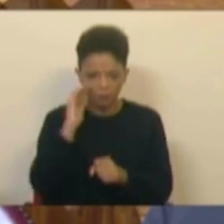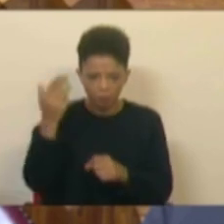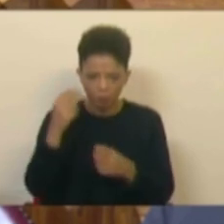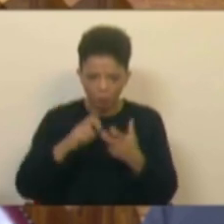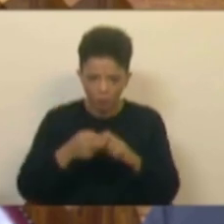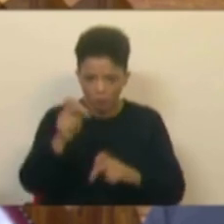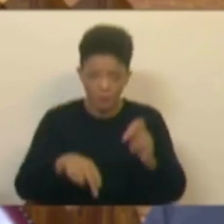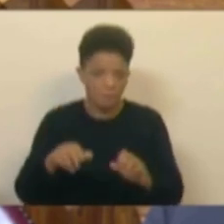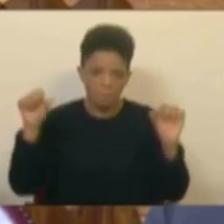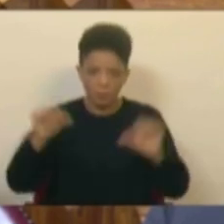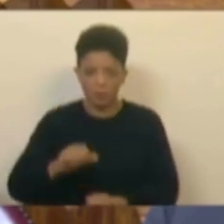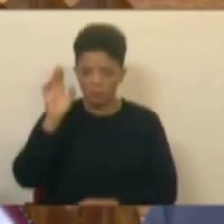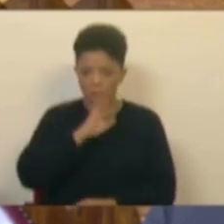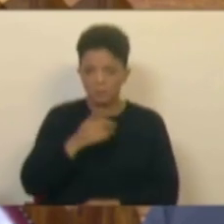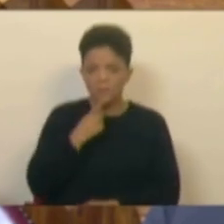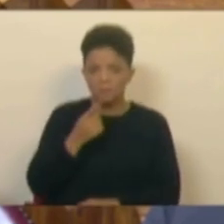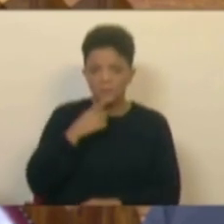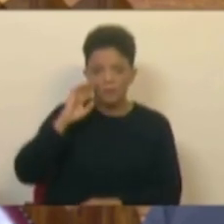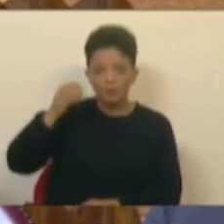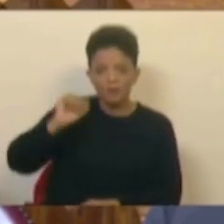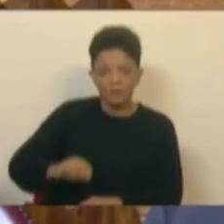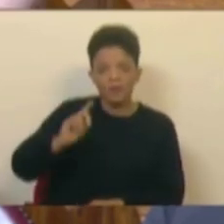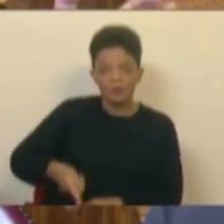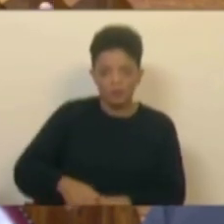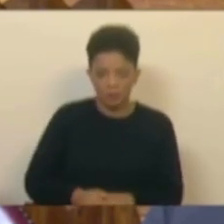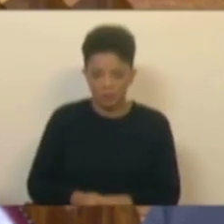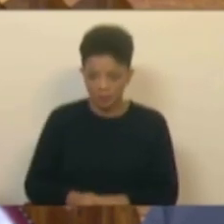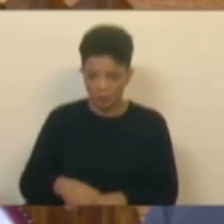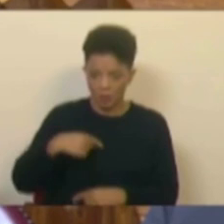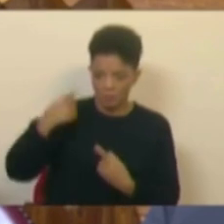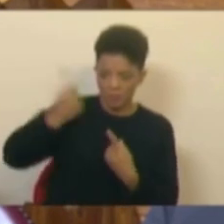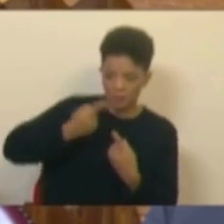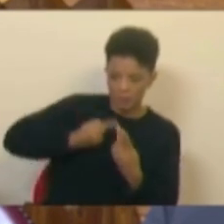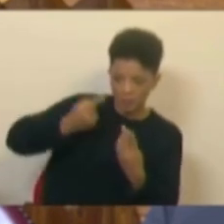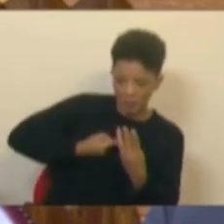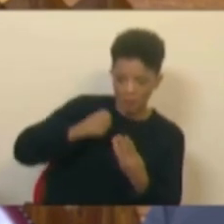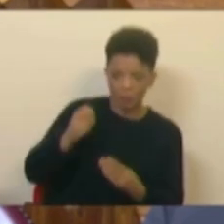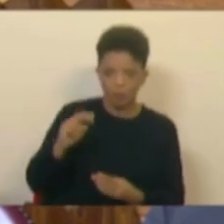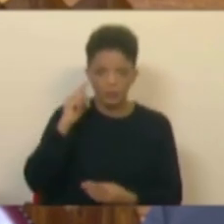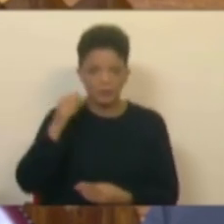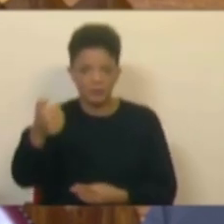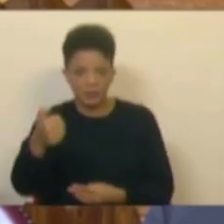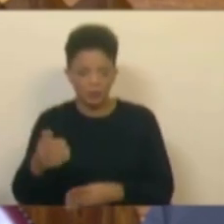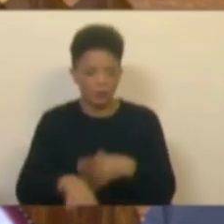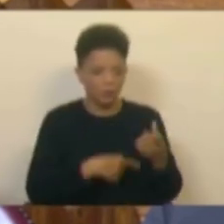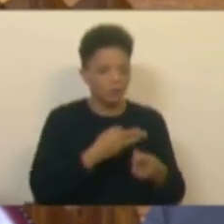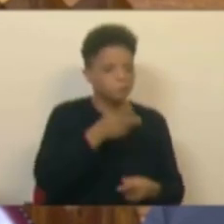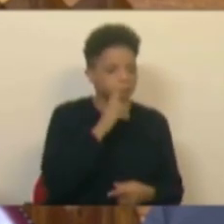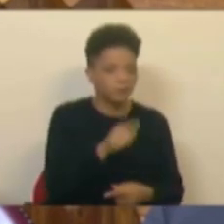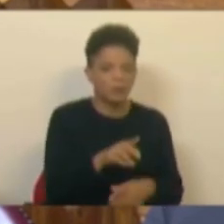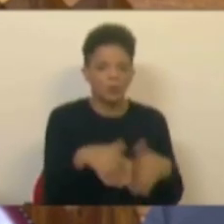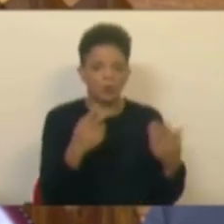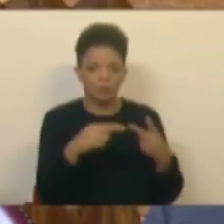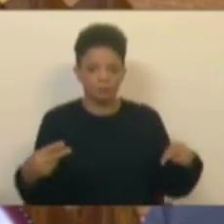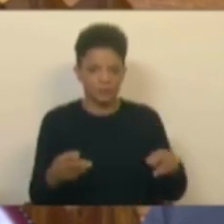ainda menos irá se perceber que o seu futuro vai ser um futuro em que do autoritarismo da 5 de Outubro passa para dos diretores ou dos